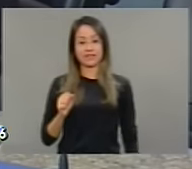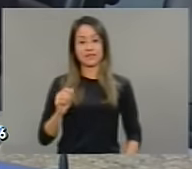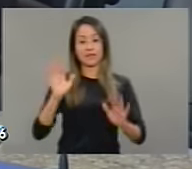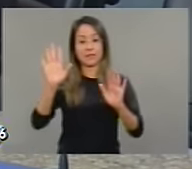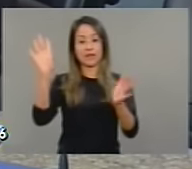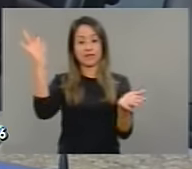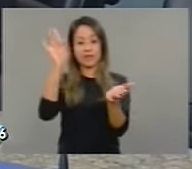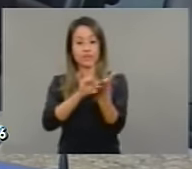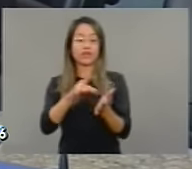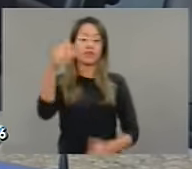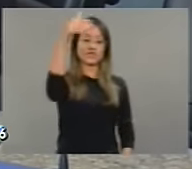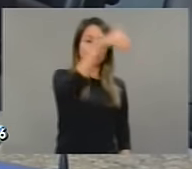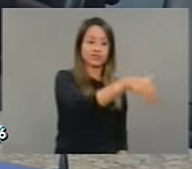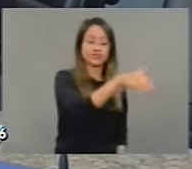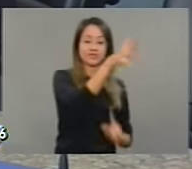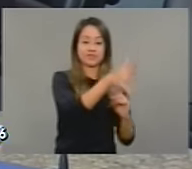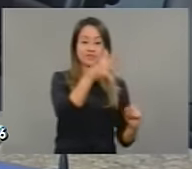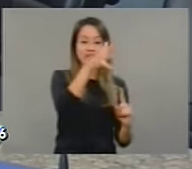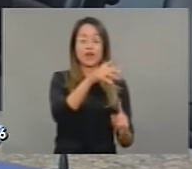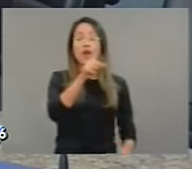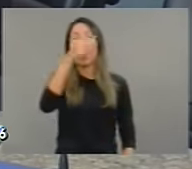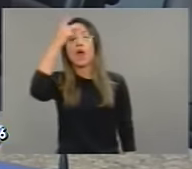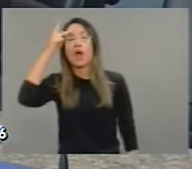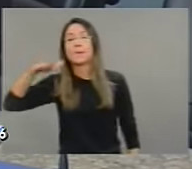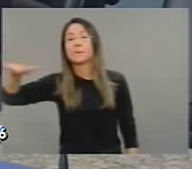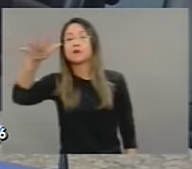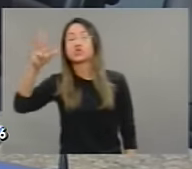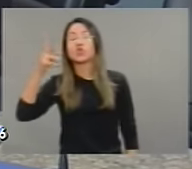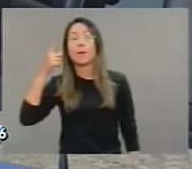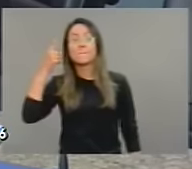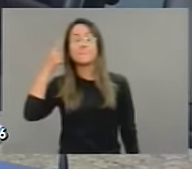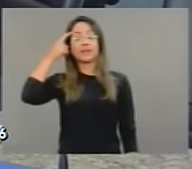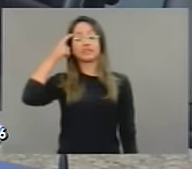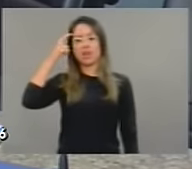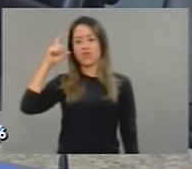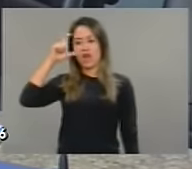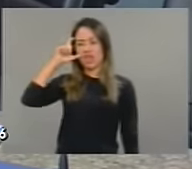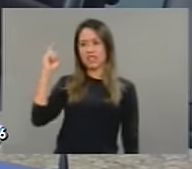momento que eu discursava em favor do Félix, vossa excelência pediu a parte,